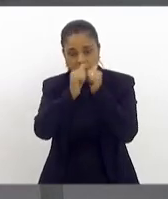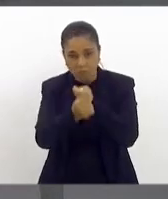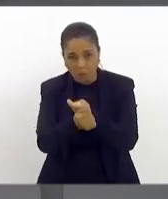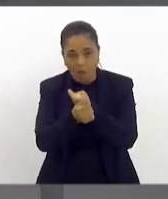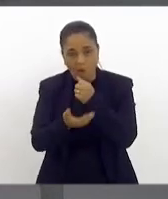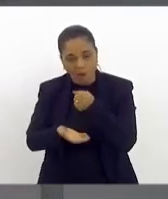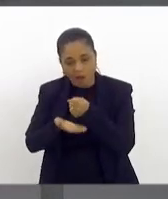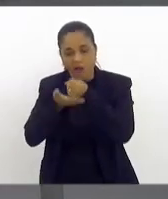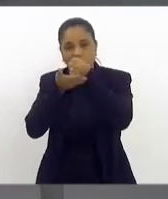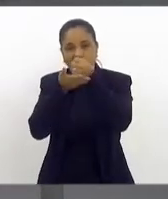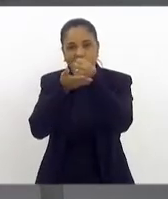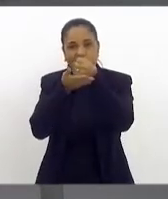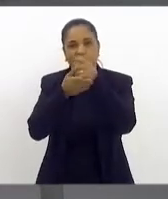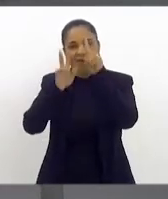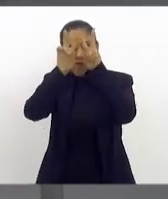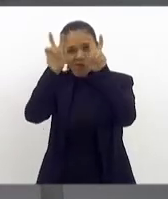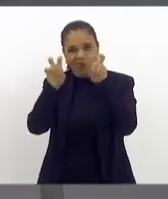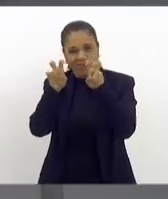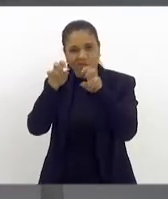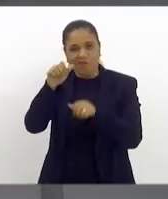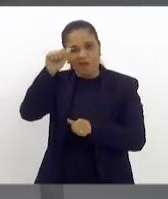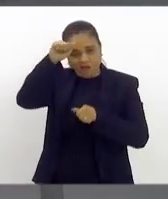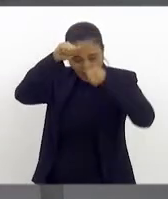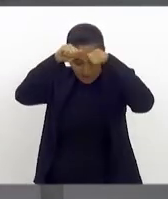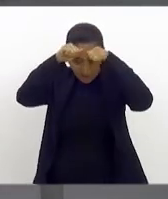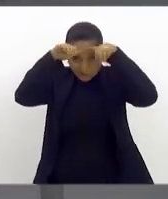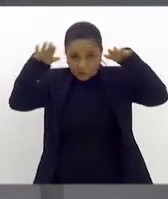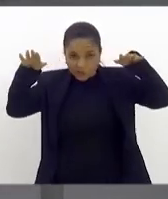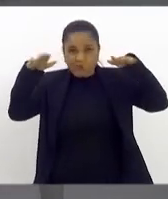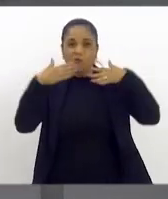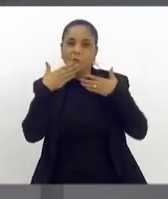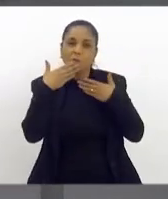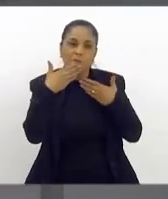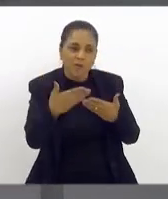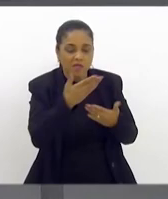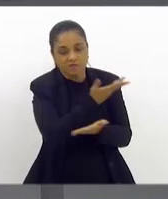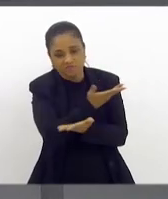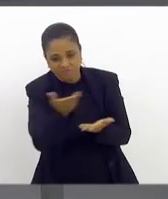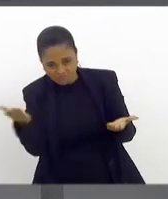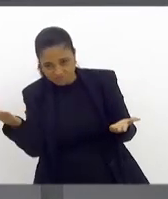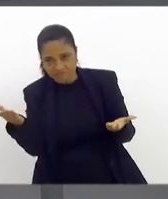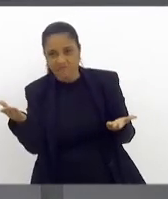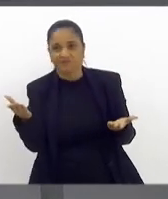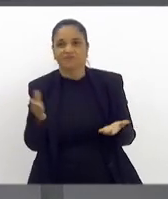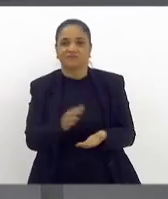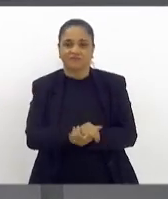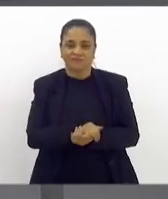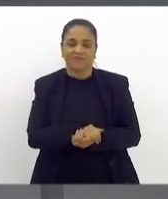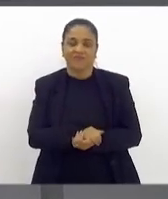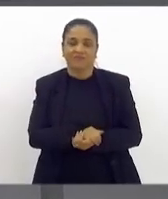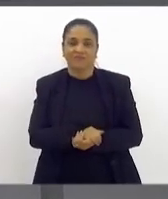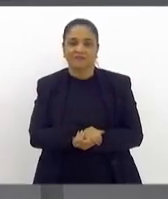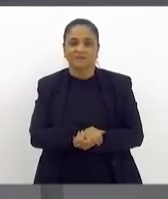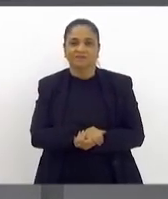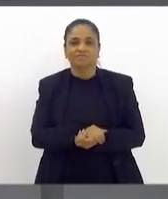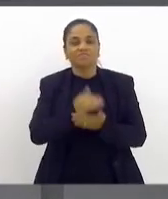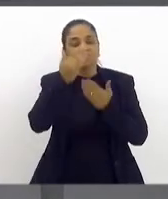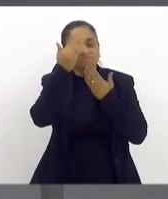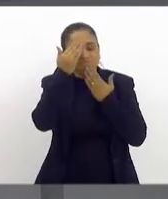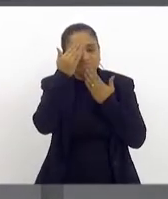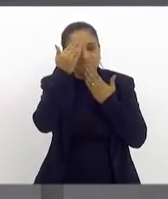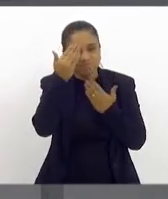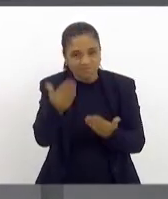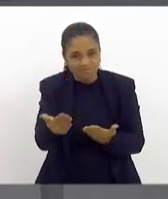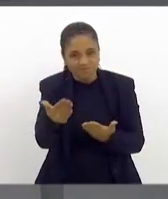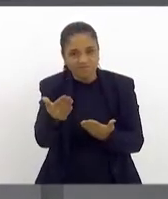causa. É o apelo que eu te faço hoje aqui perante a todos. Nesse momento, também, gostaria muito de agradecer